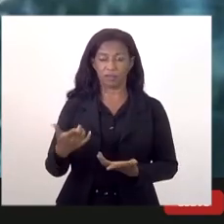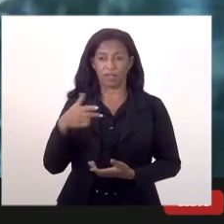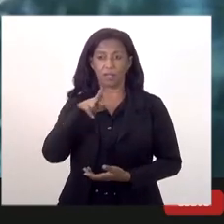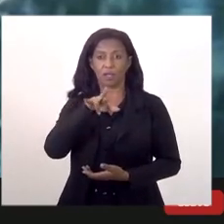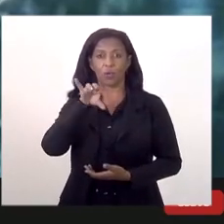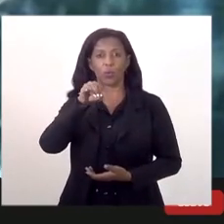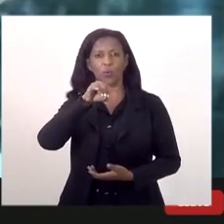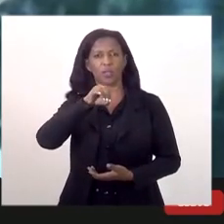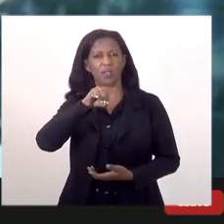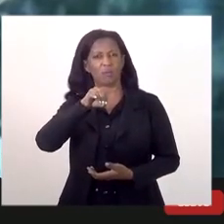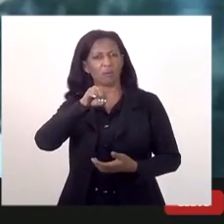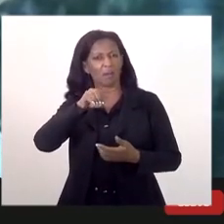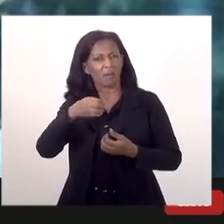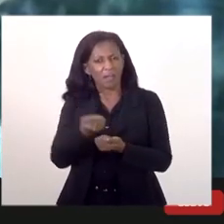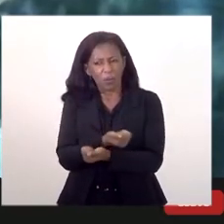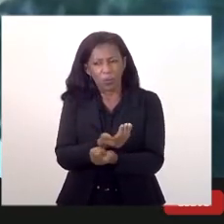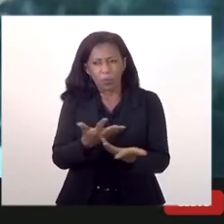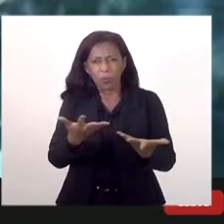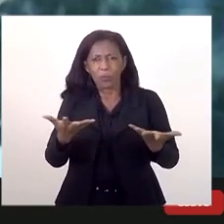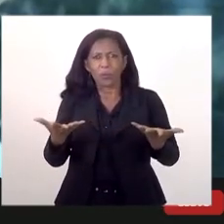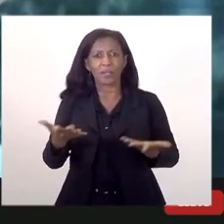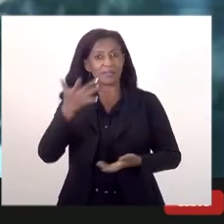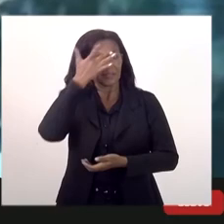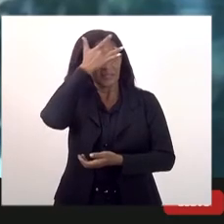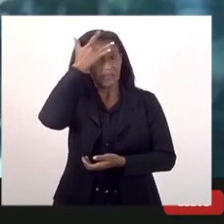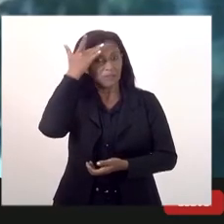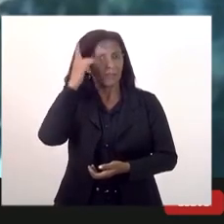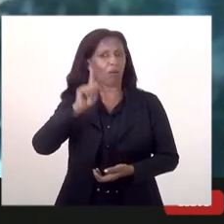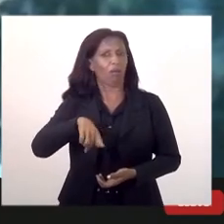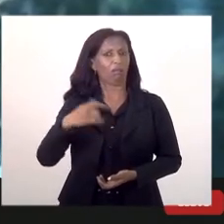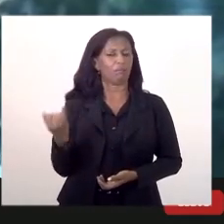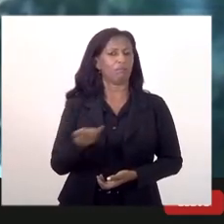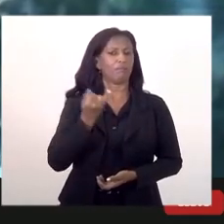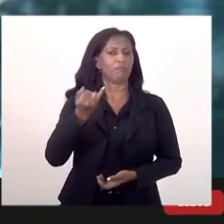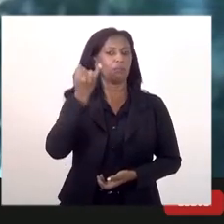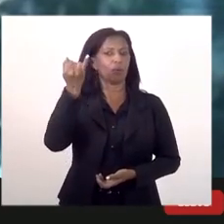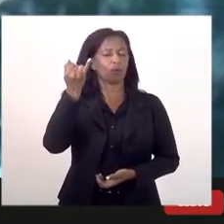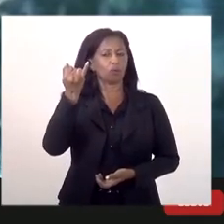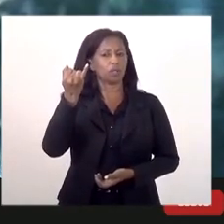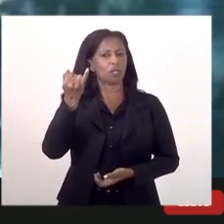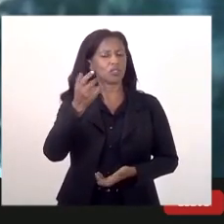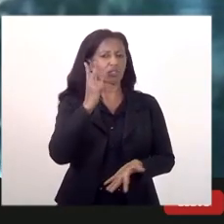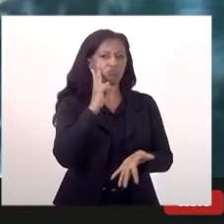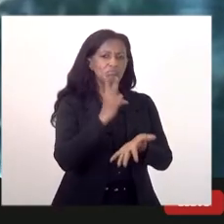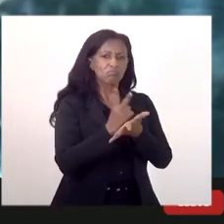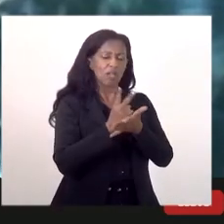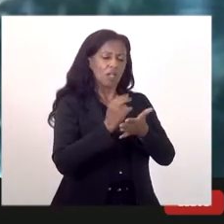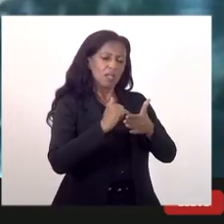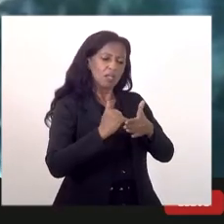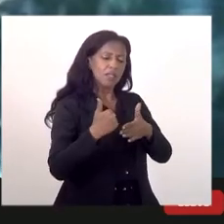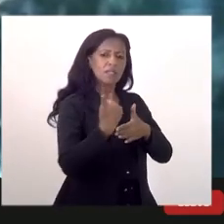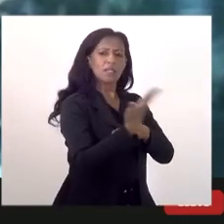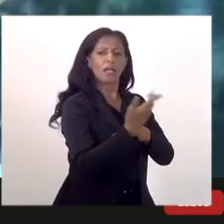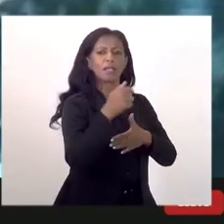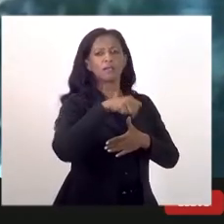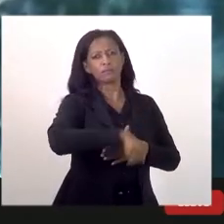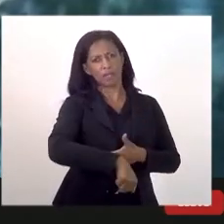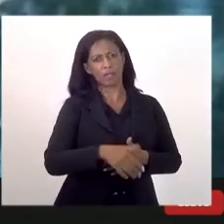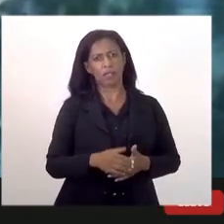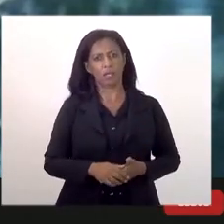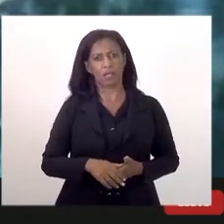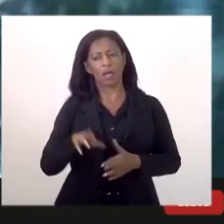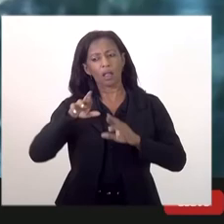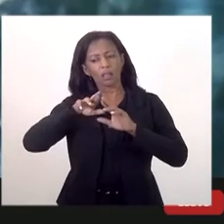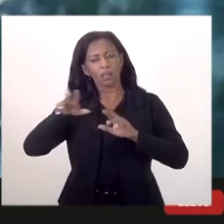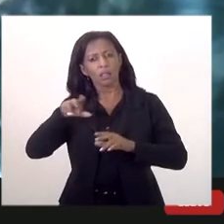celeiro de universidades e de pessoas importantes que saíram daqui deste celeiro de universidades não